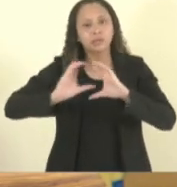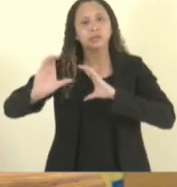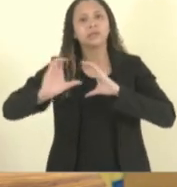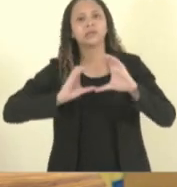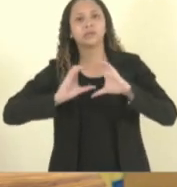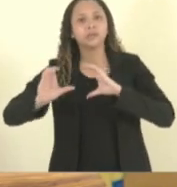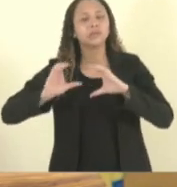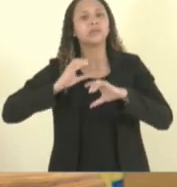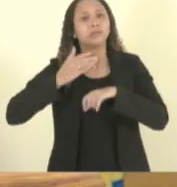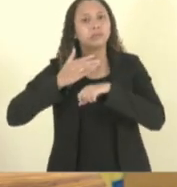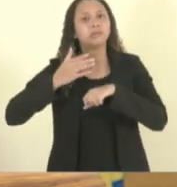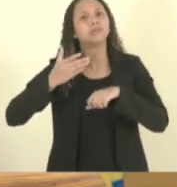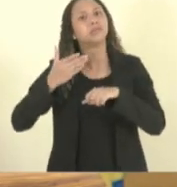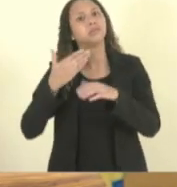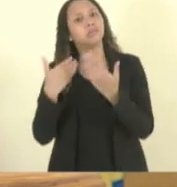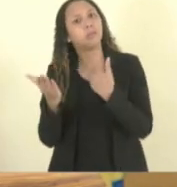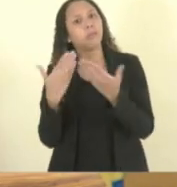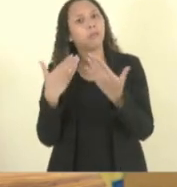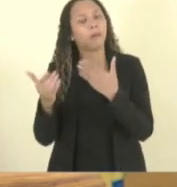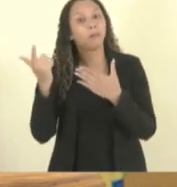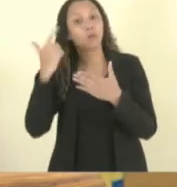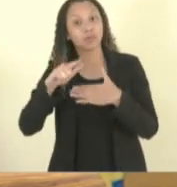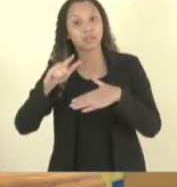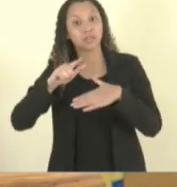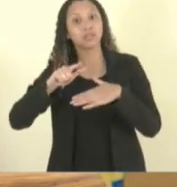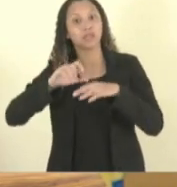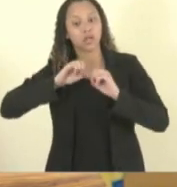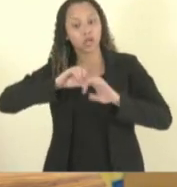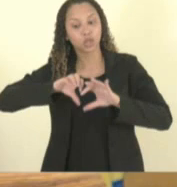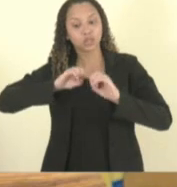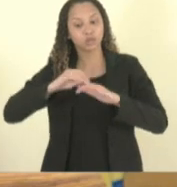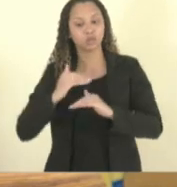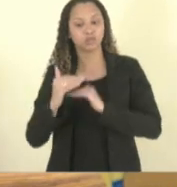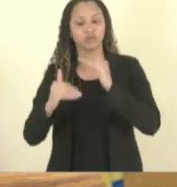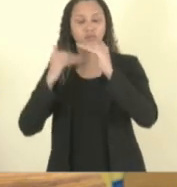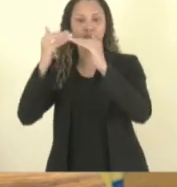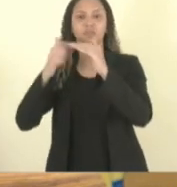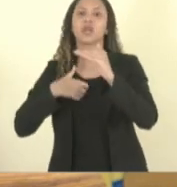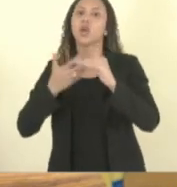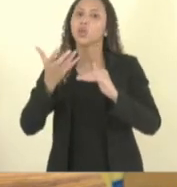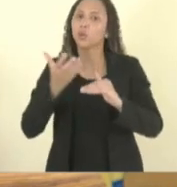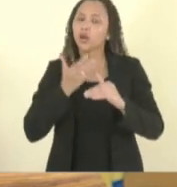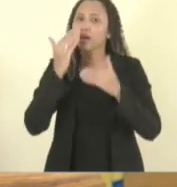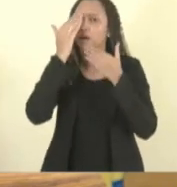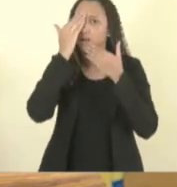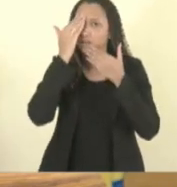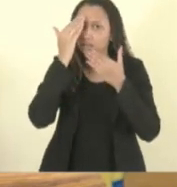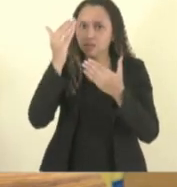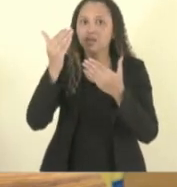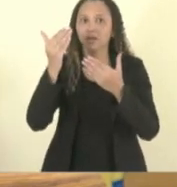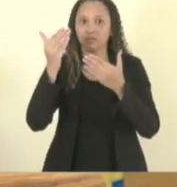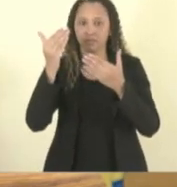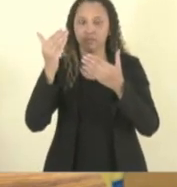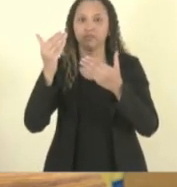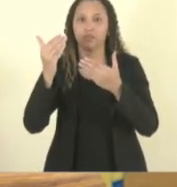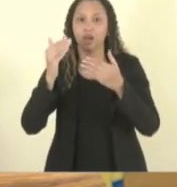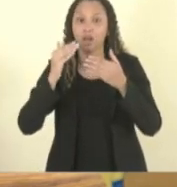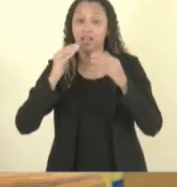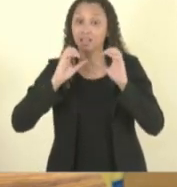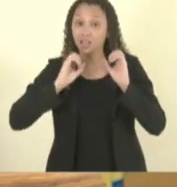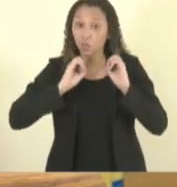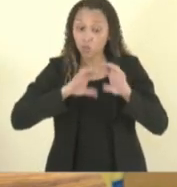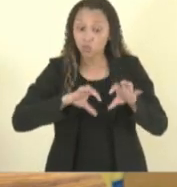educação evolui. E eu tenho muito a agradecer. Muito obrigada. E que a educação seja para